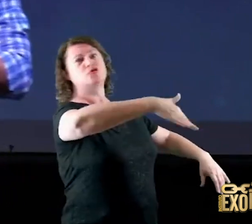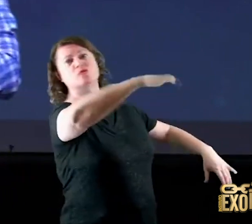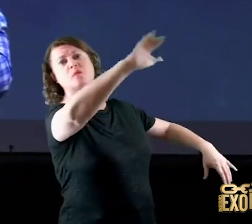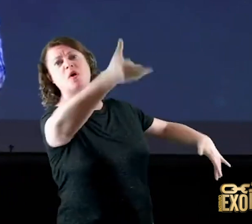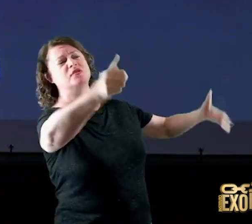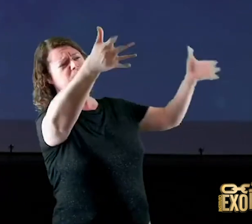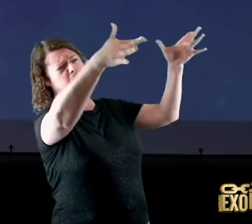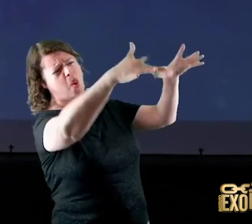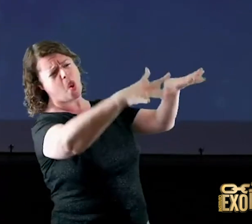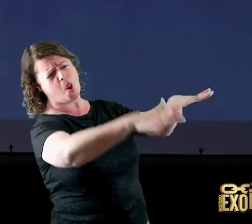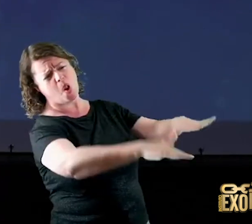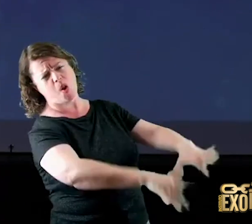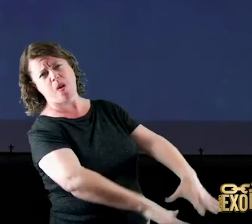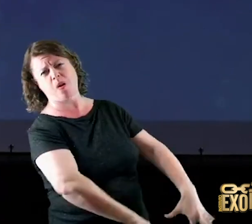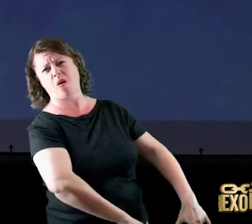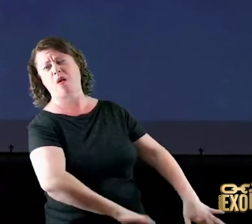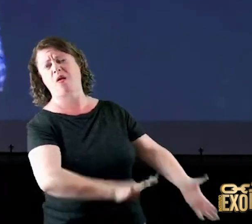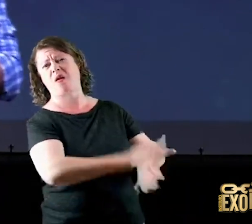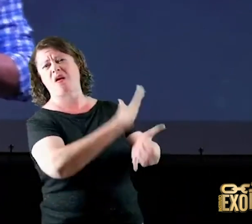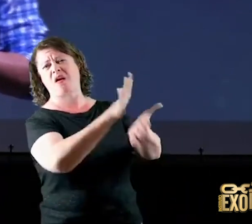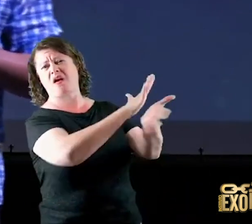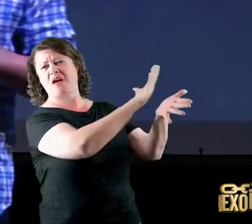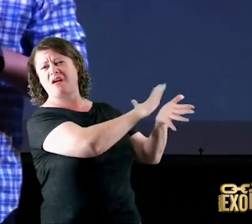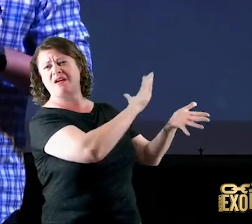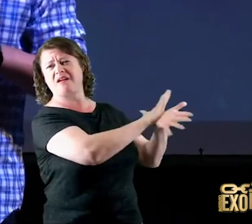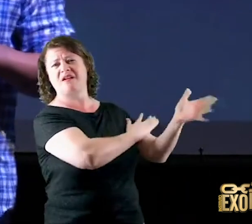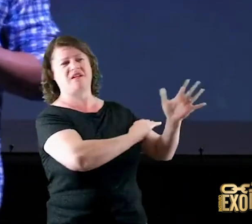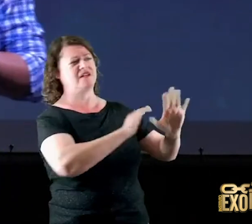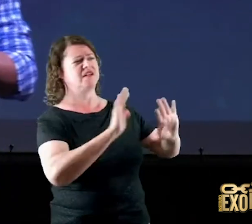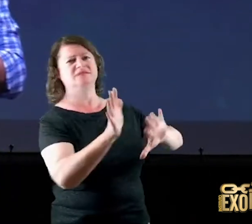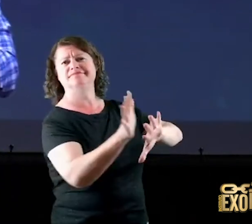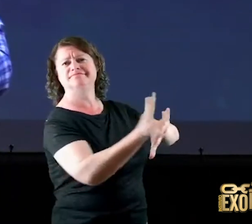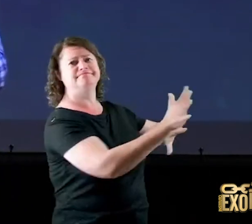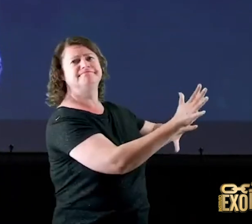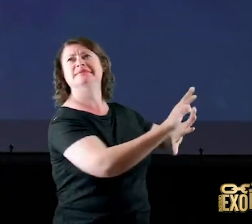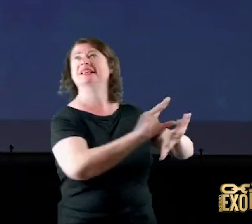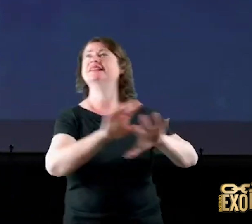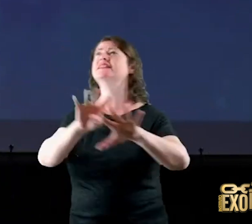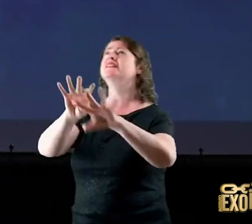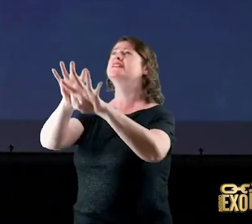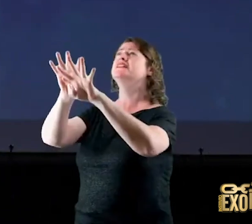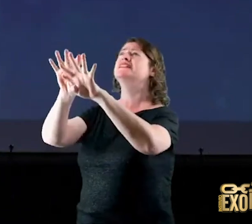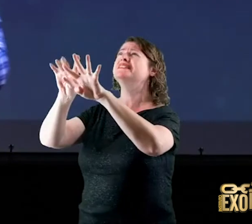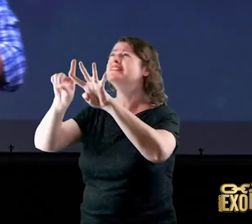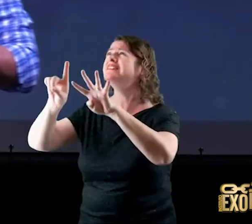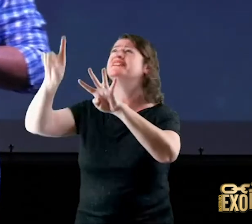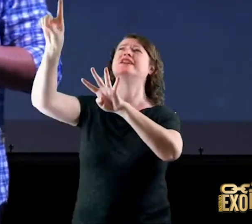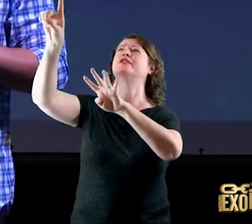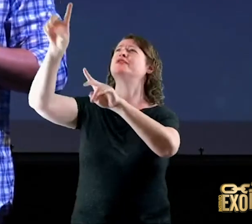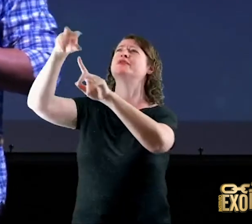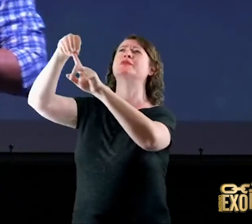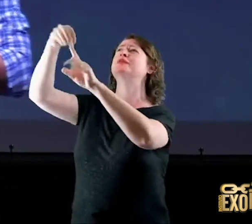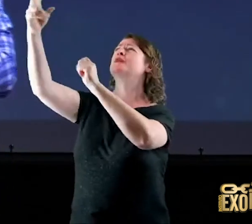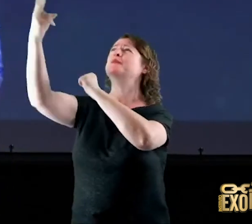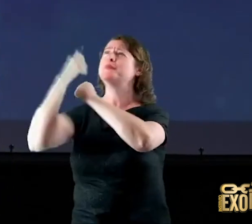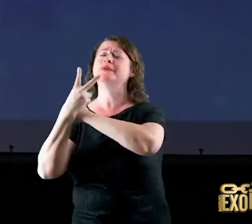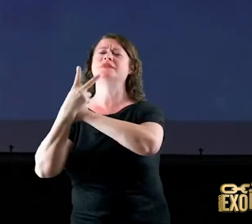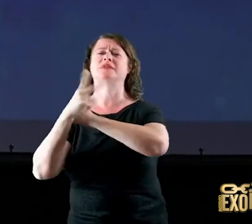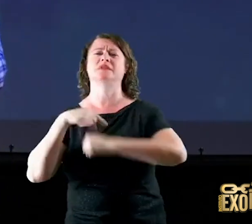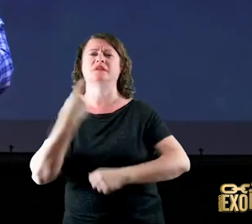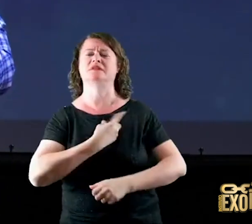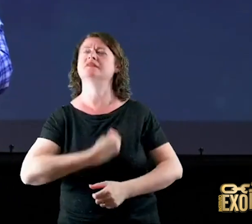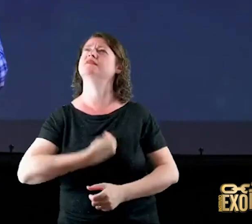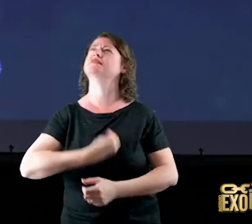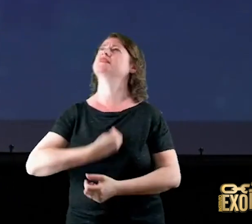abalem o Senhor é o nosso Deus o Senhor é a nossa proteção é a nossa